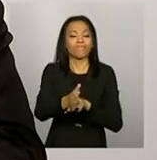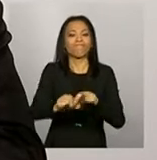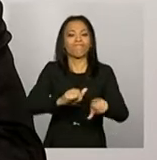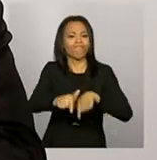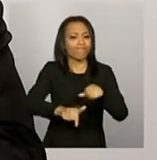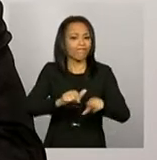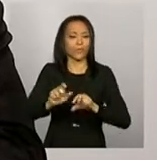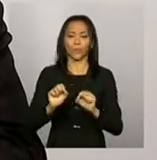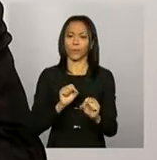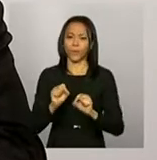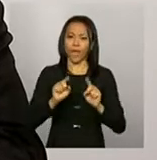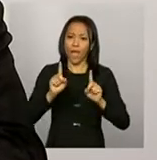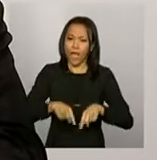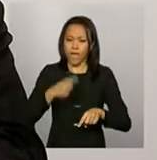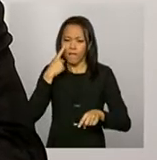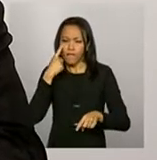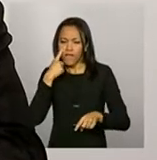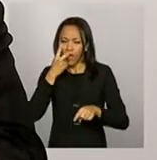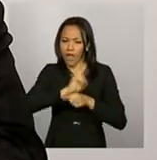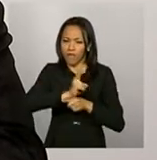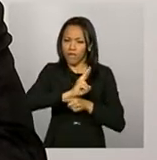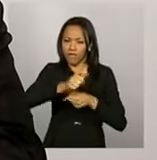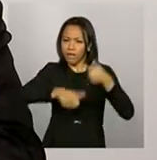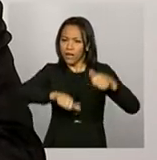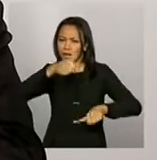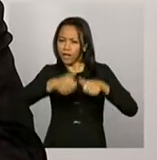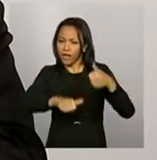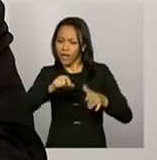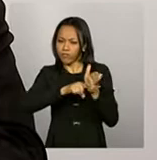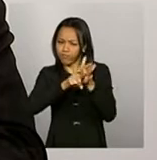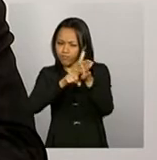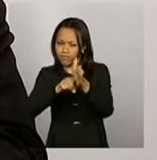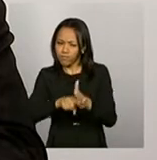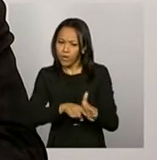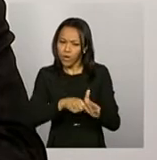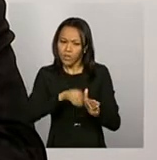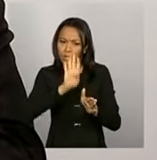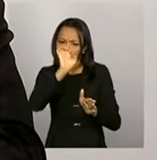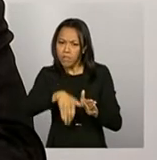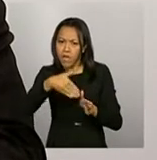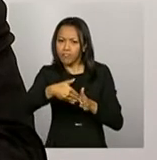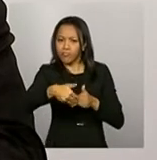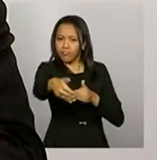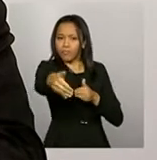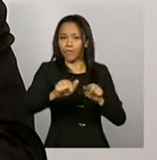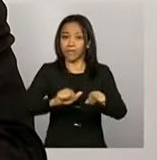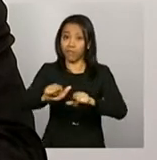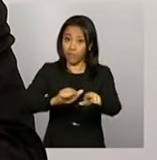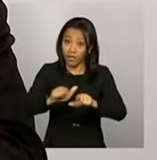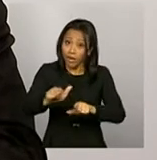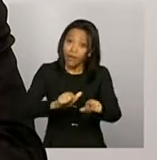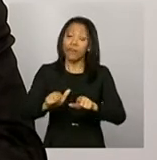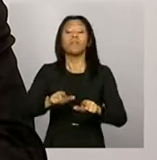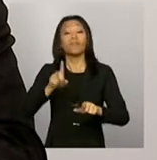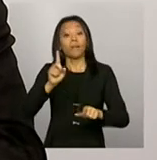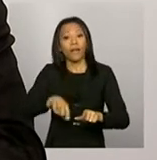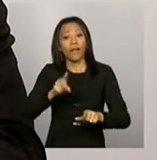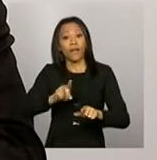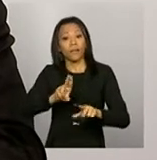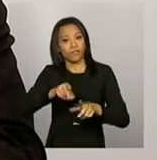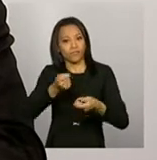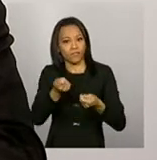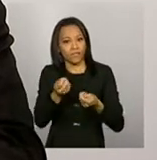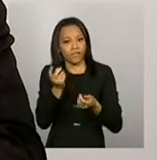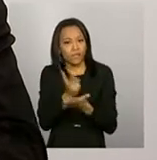mensuração de como que andam os trabalhos no município. Essa mensuração é feita, basicamente, por meio do índice de